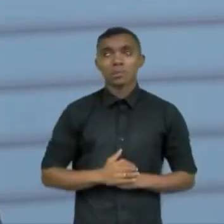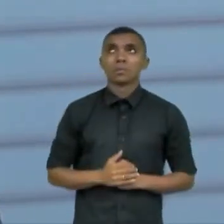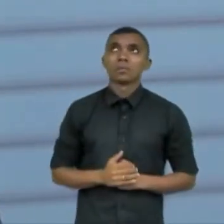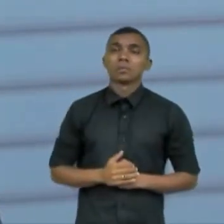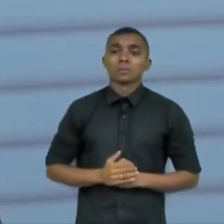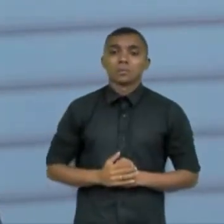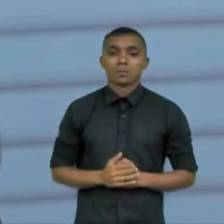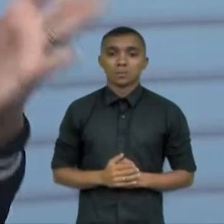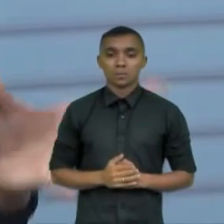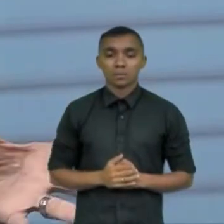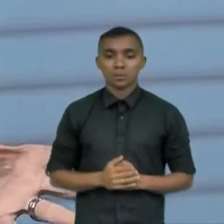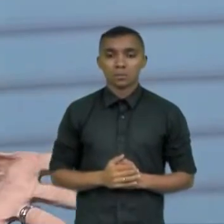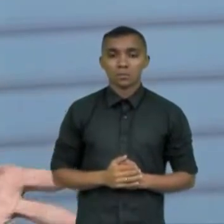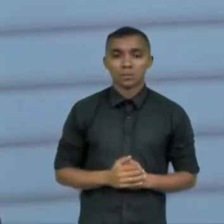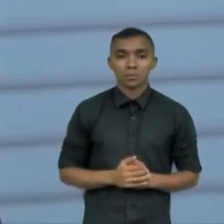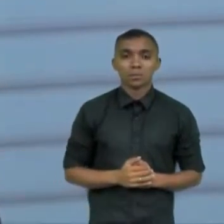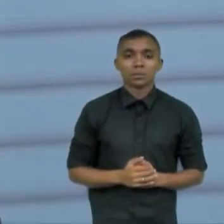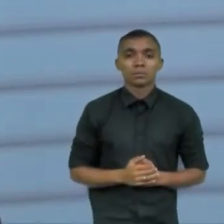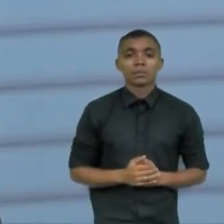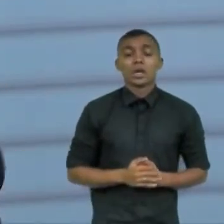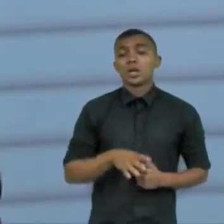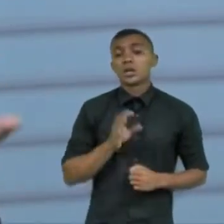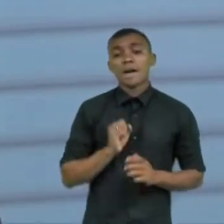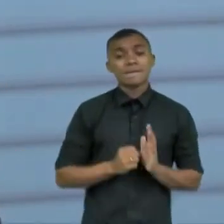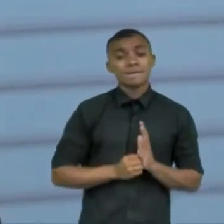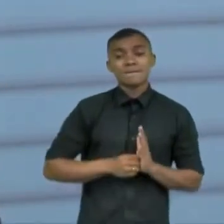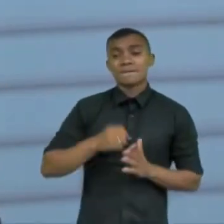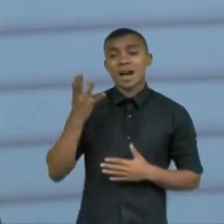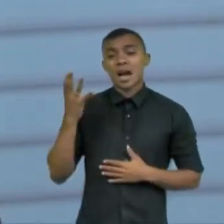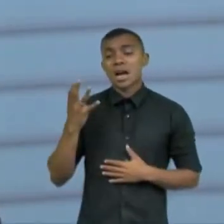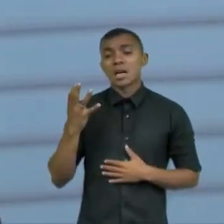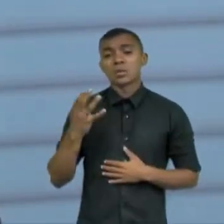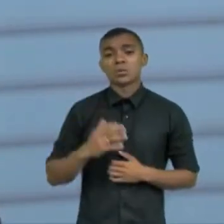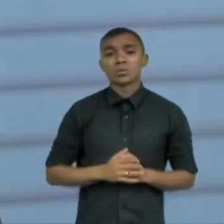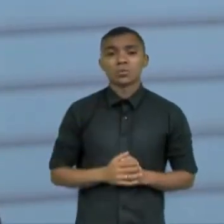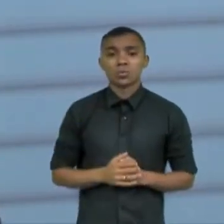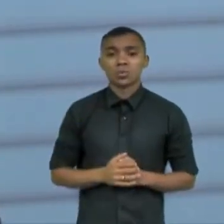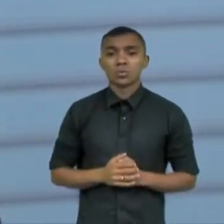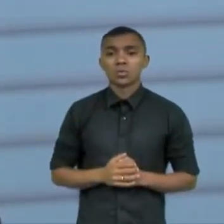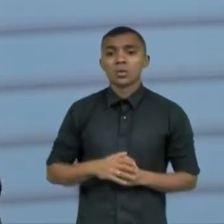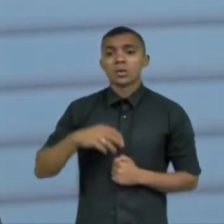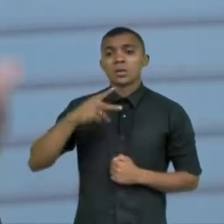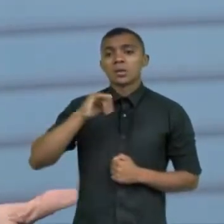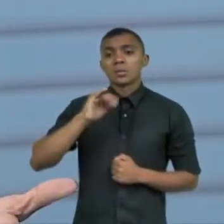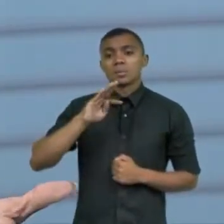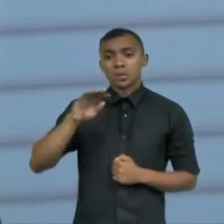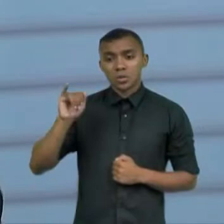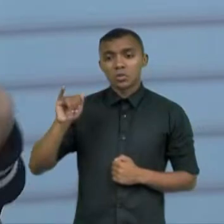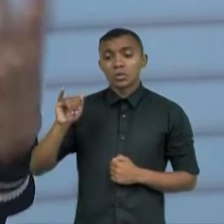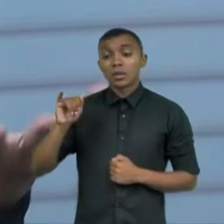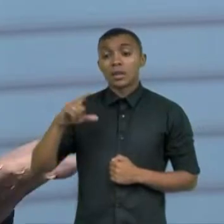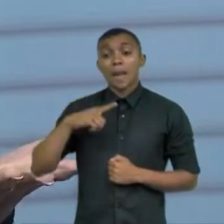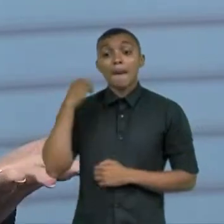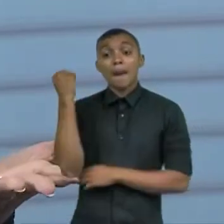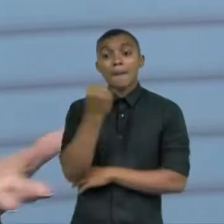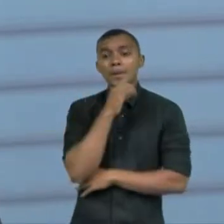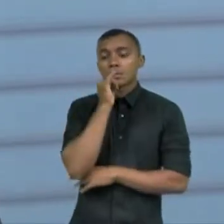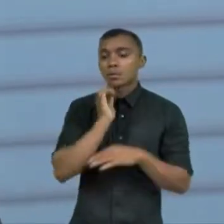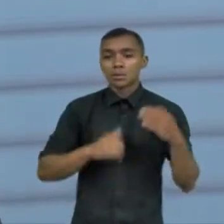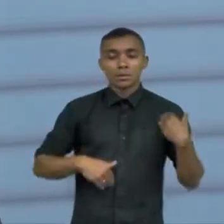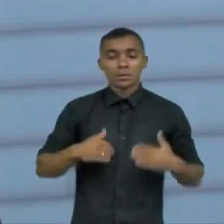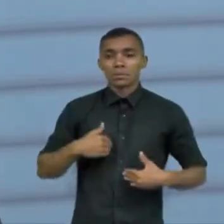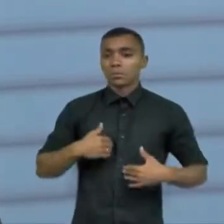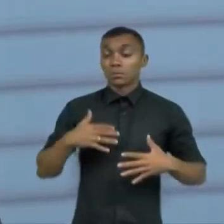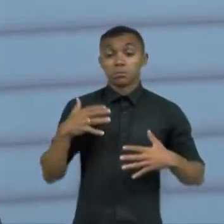uma série de situações de comorbidades que vem associada a pitt hopkins nos casos mais graves como convulsão